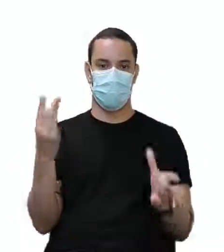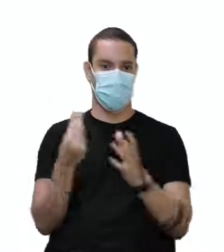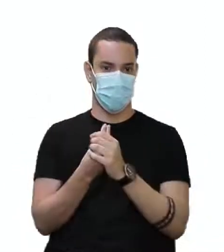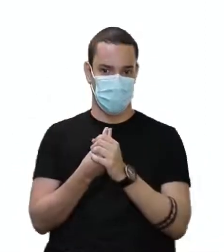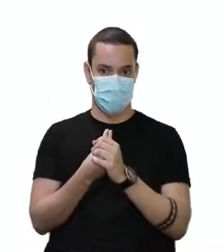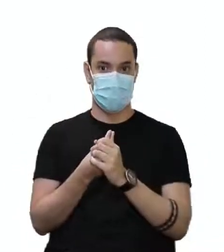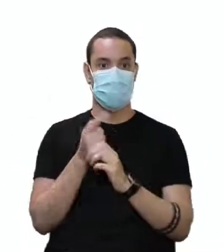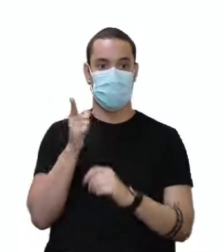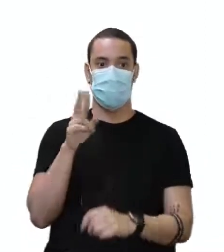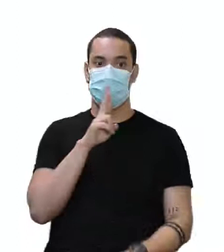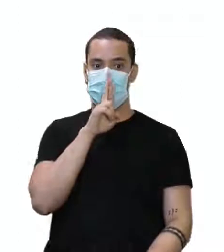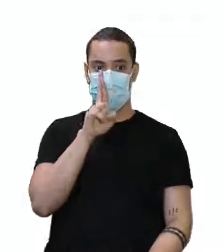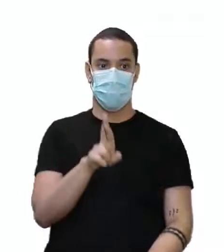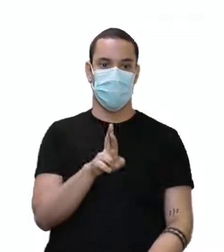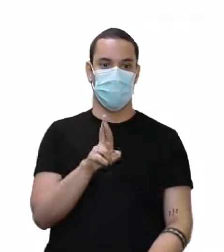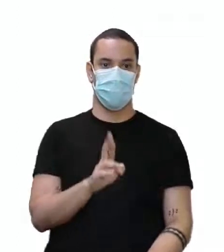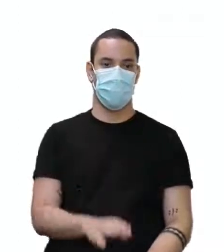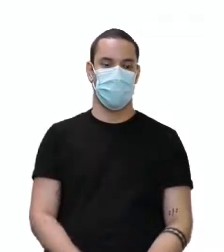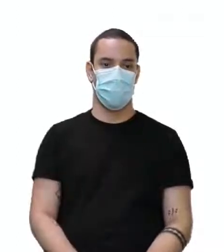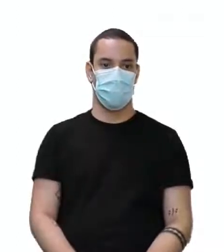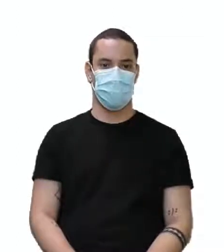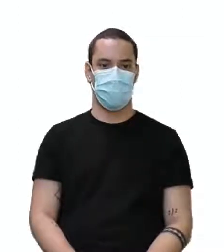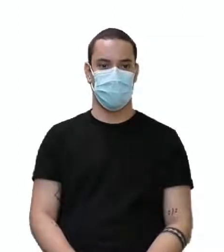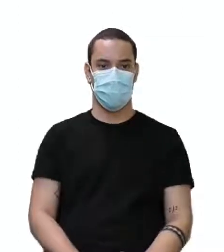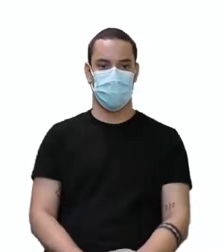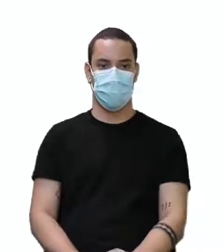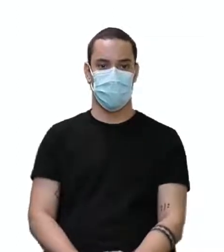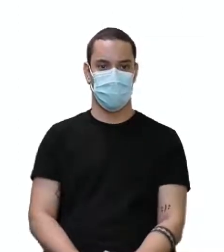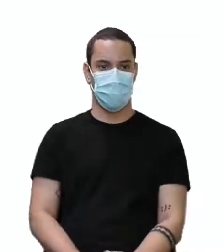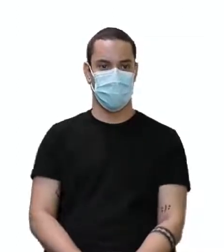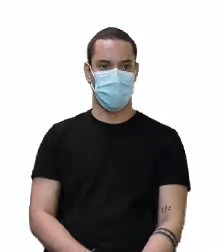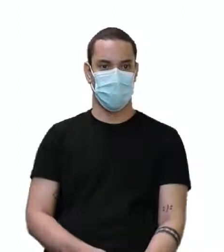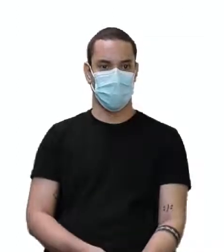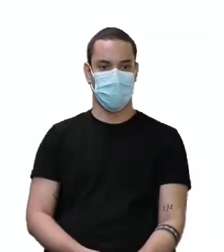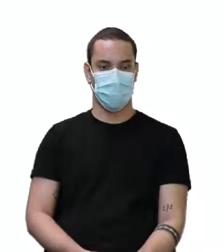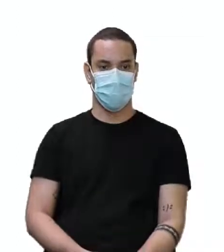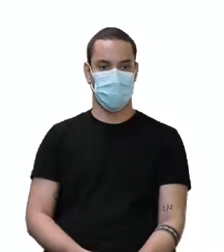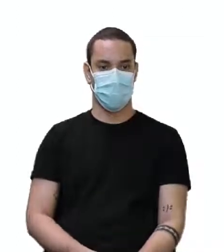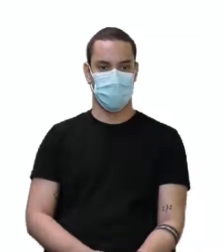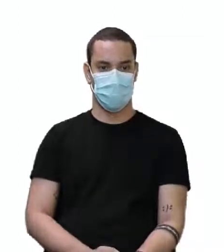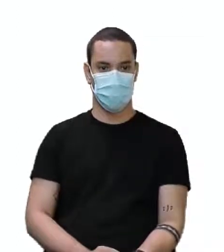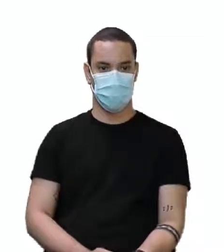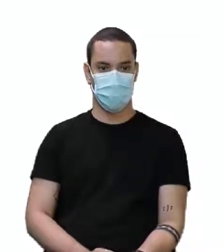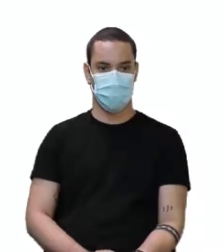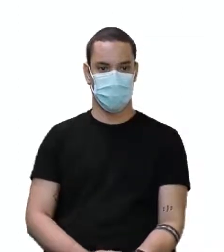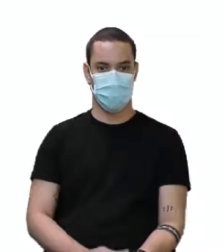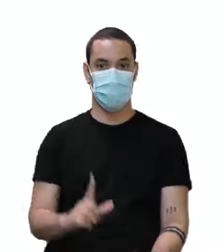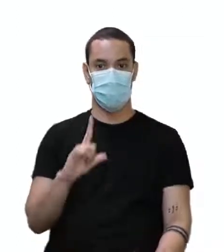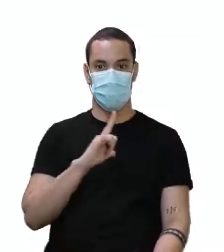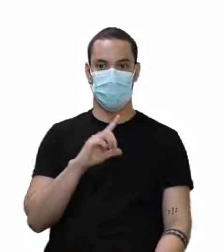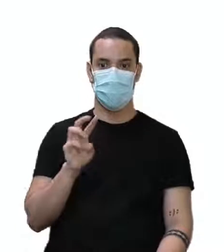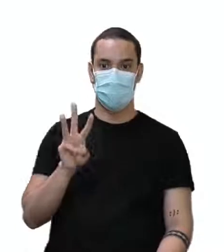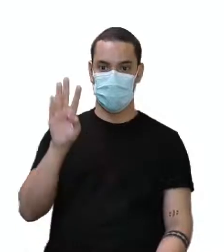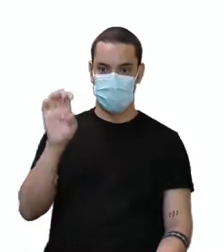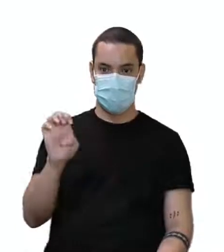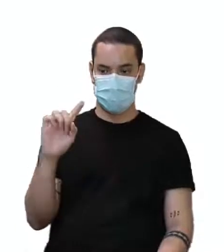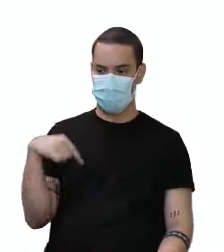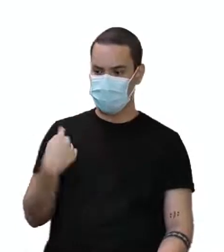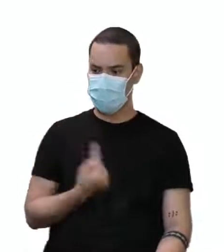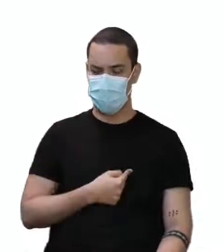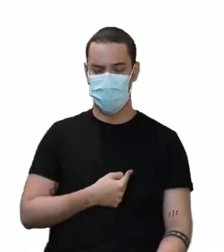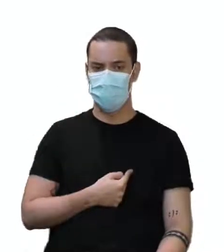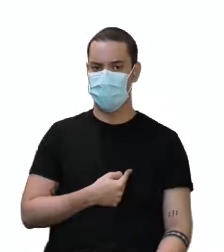Sendo que essa a resposta que eu vou dar ali. Então, é que não se encaixa. Eu tenho we, nós. Nós é plural.